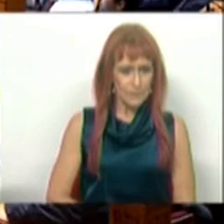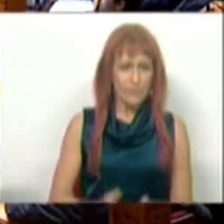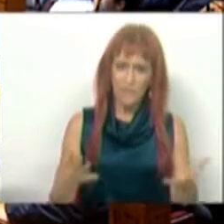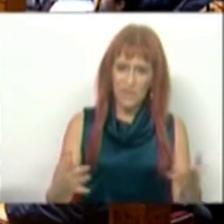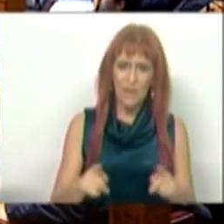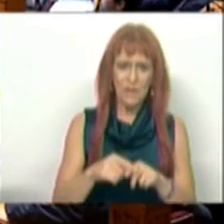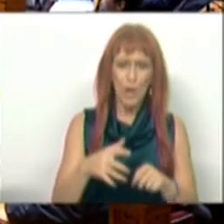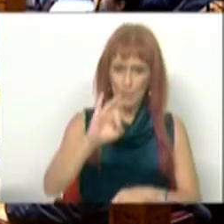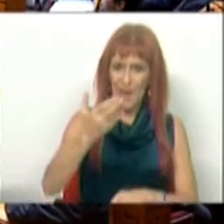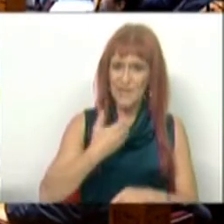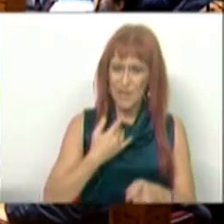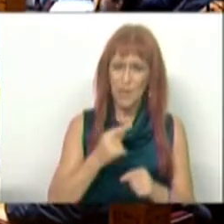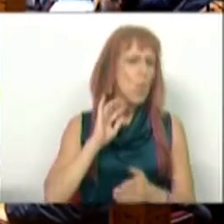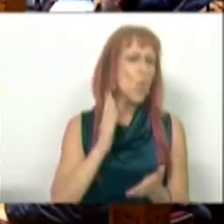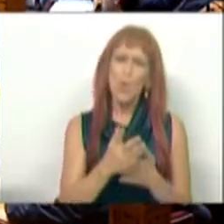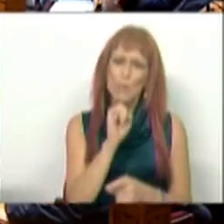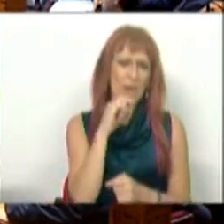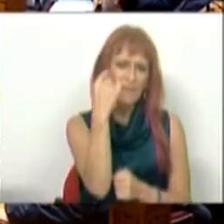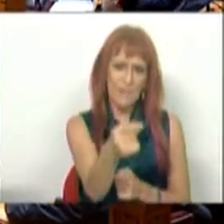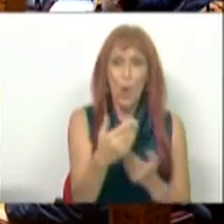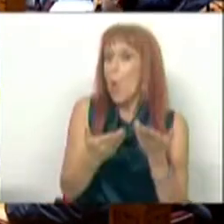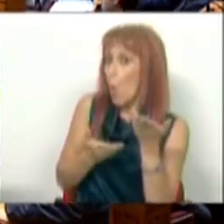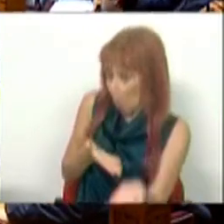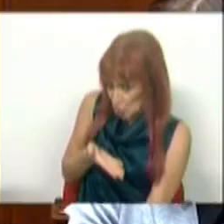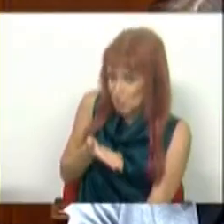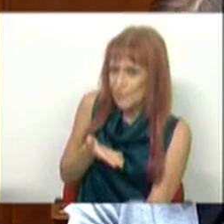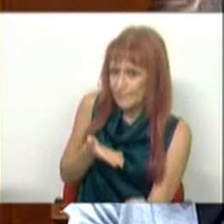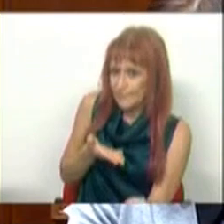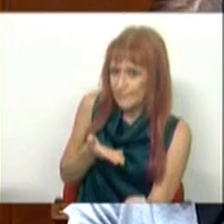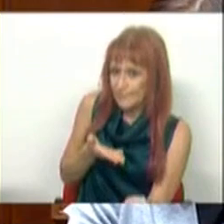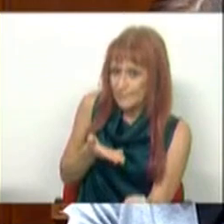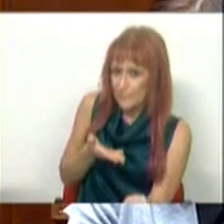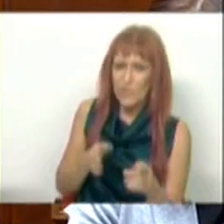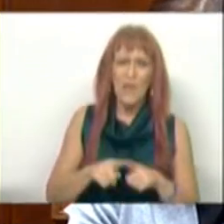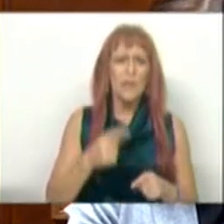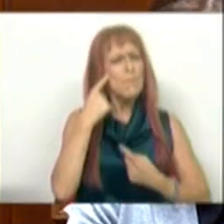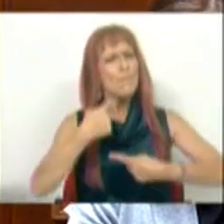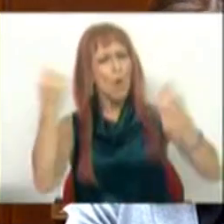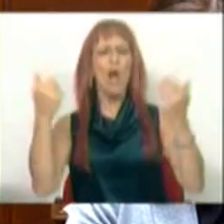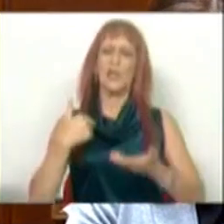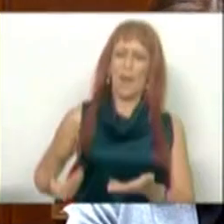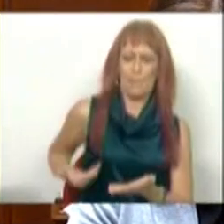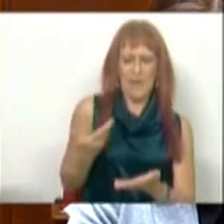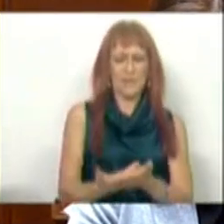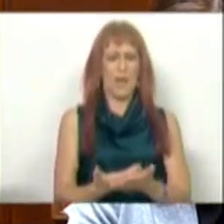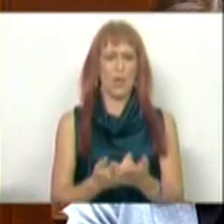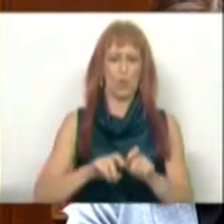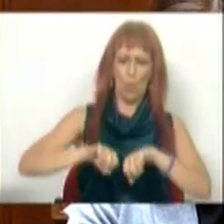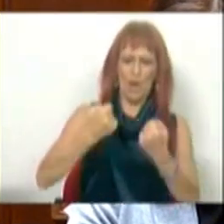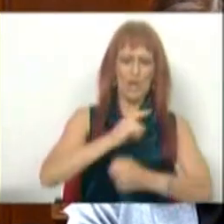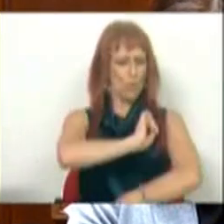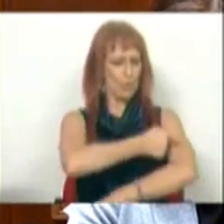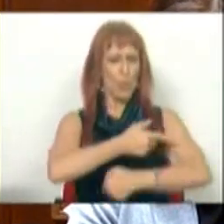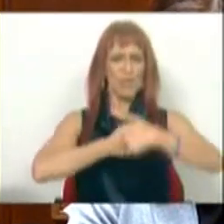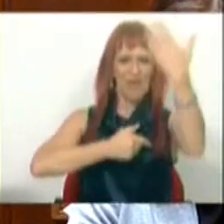Tem, portanto, PSD uma última oportunidade hoje. de se mostrarem, apresentarem como um partido de